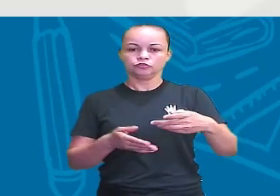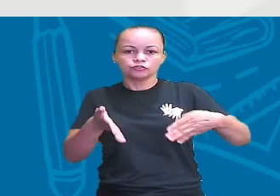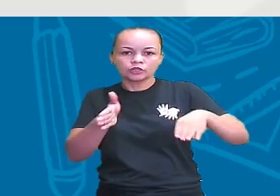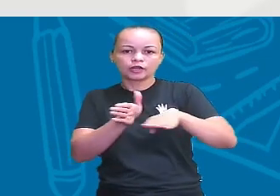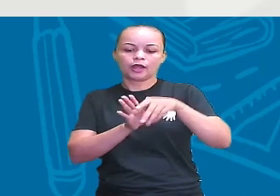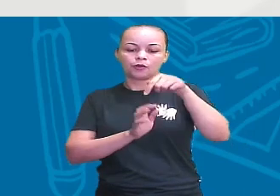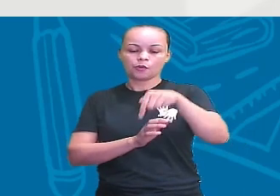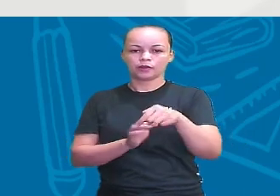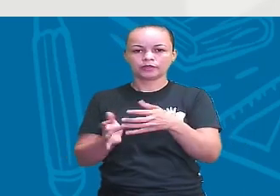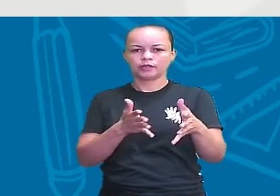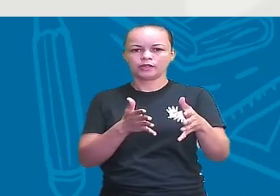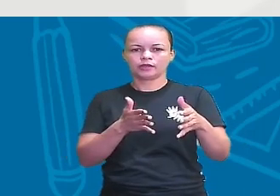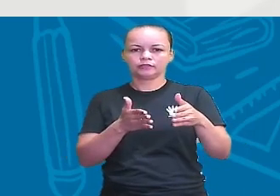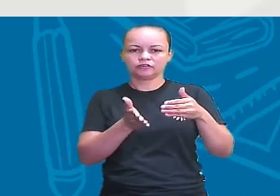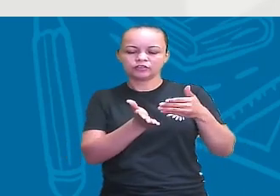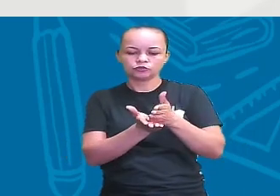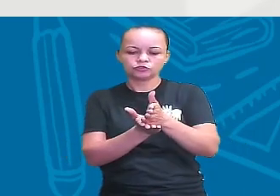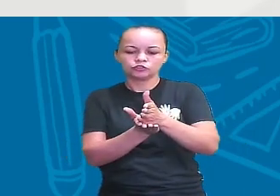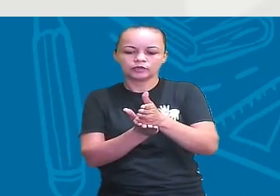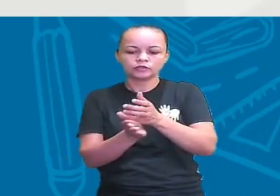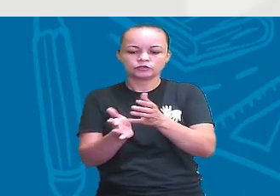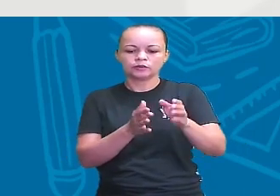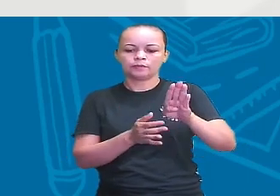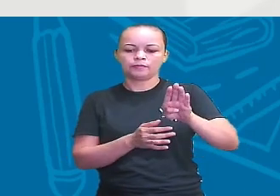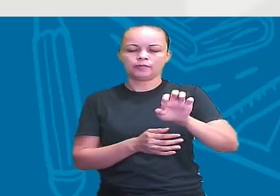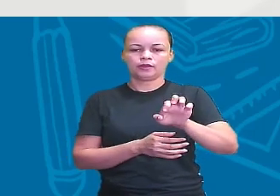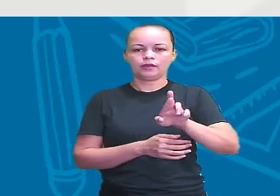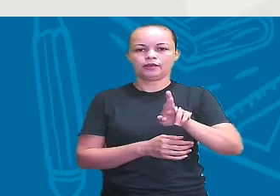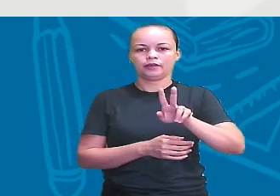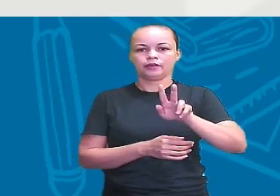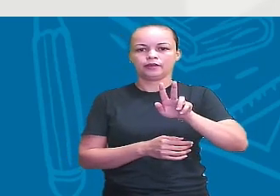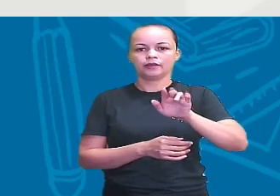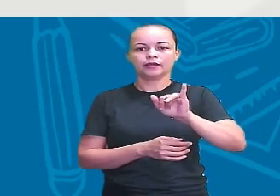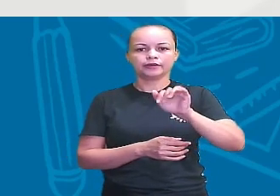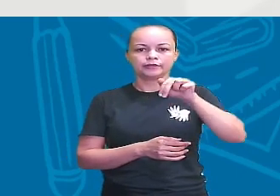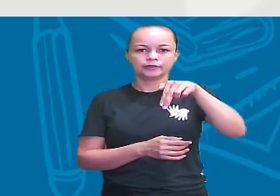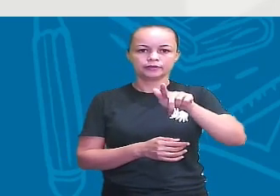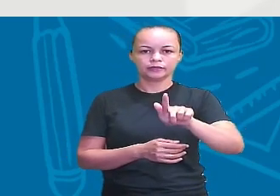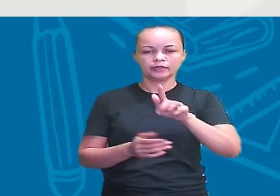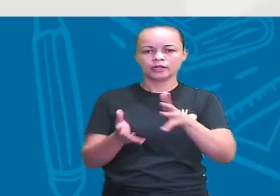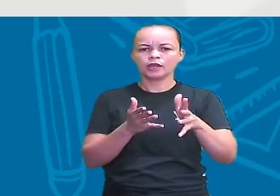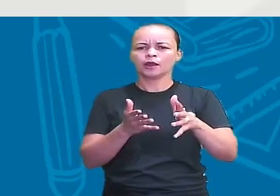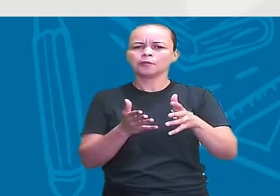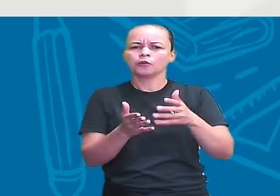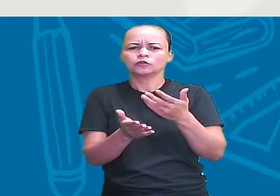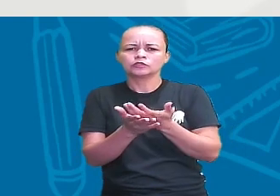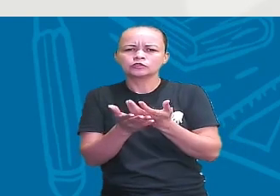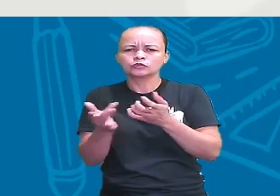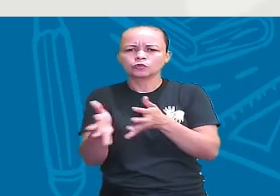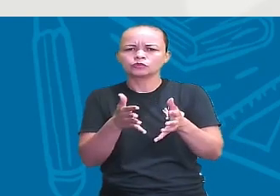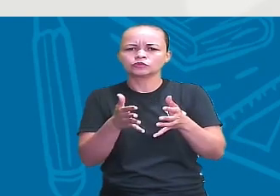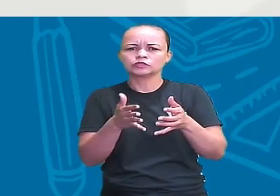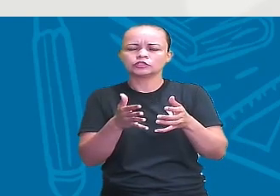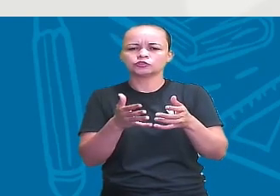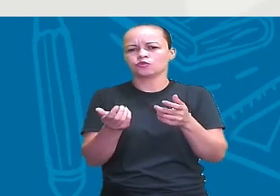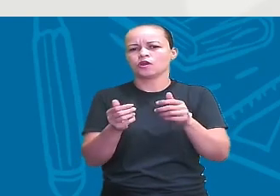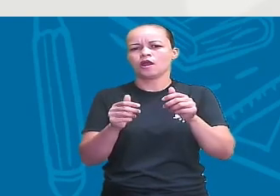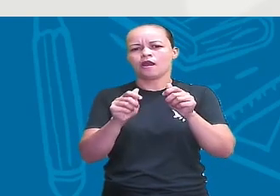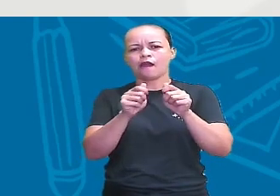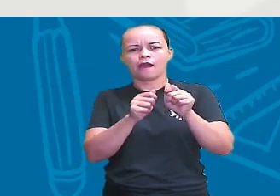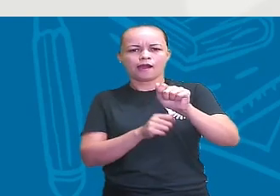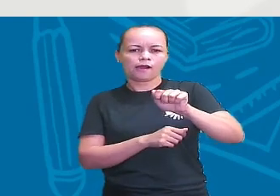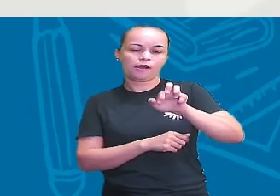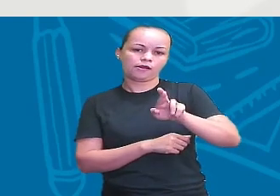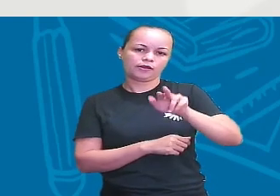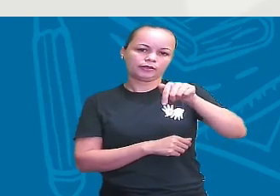através do estreito de Bering, por conta de vários sítios sítios arqueológicos, tá? Professor, o que é um sítio arqueológico? O